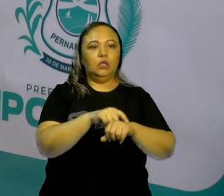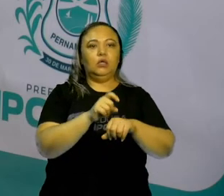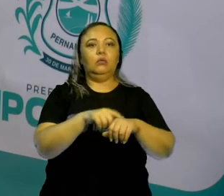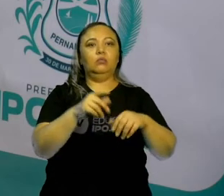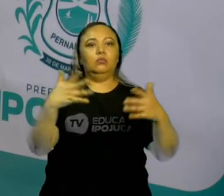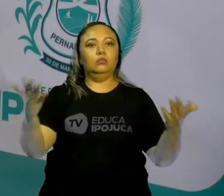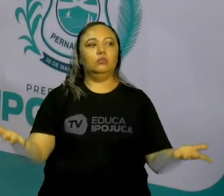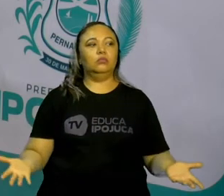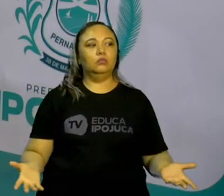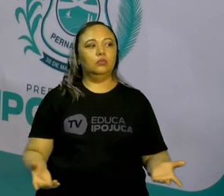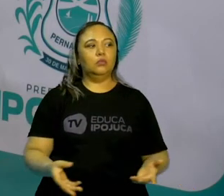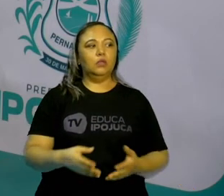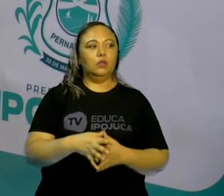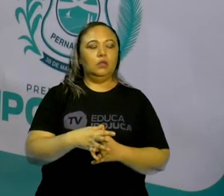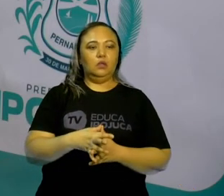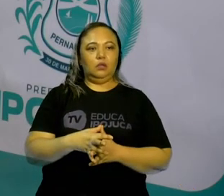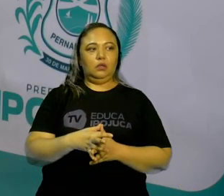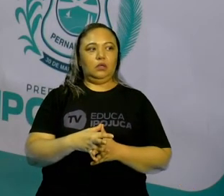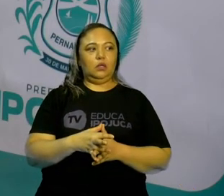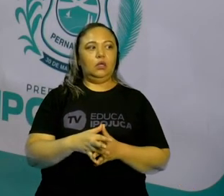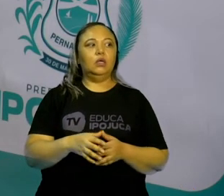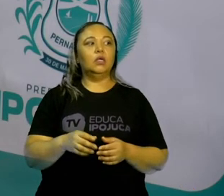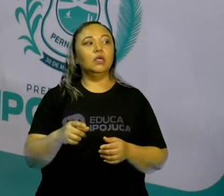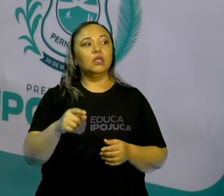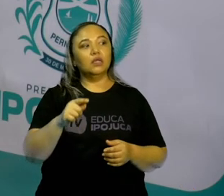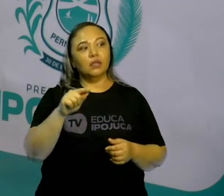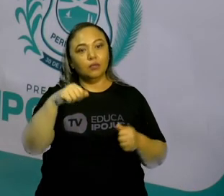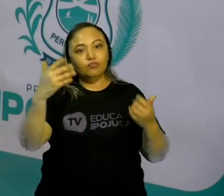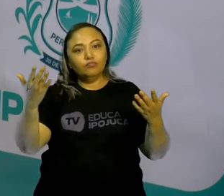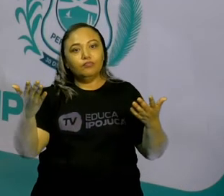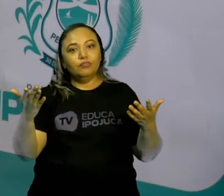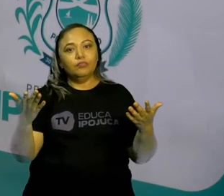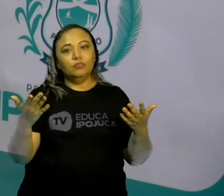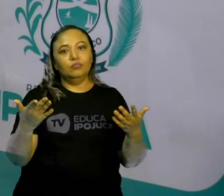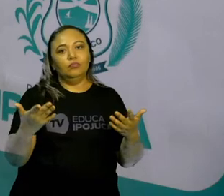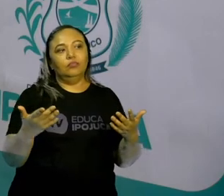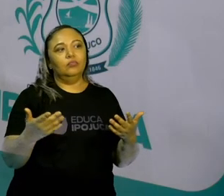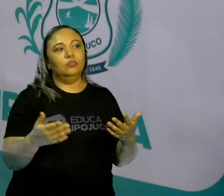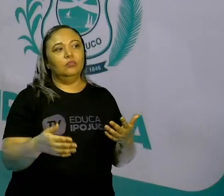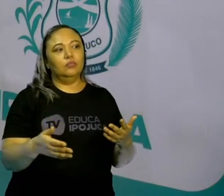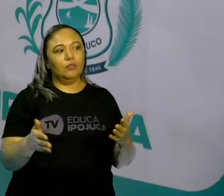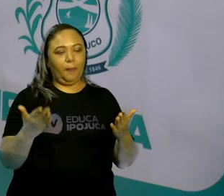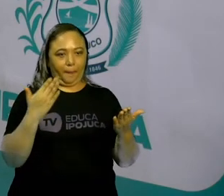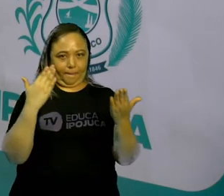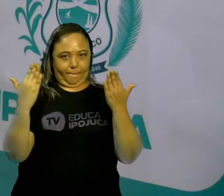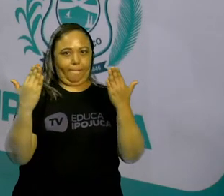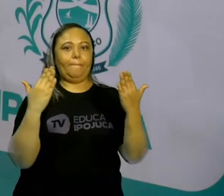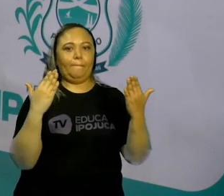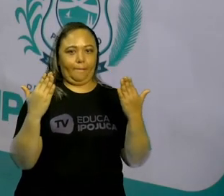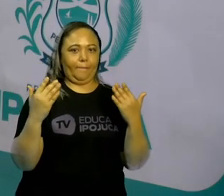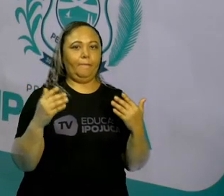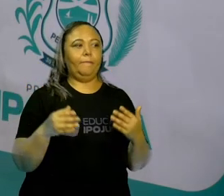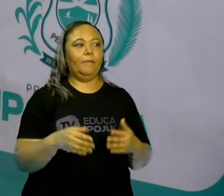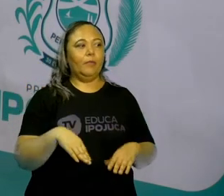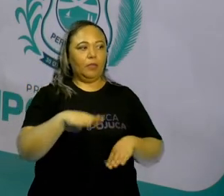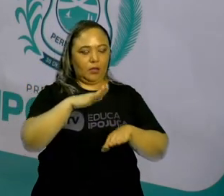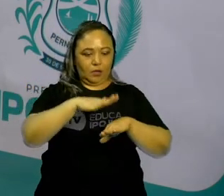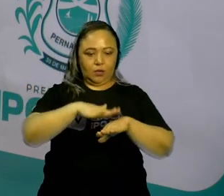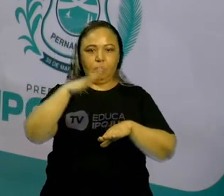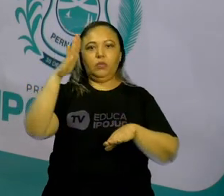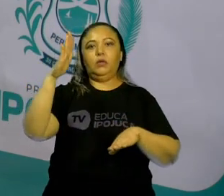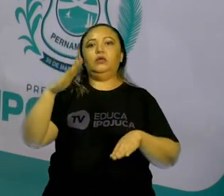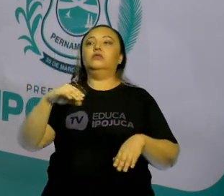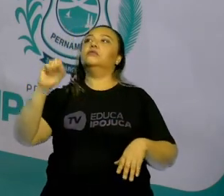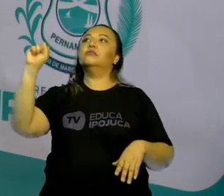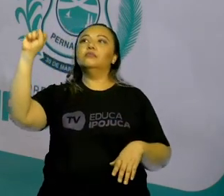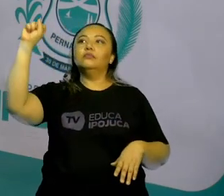.419. Então, já dá para comparar, né? Colheu mais no